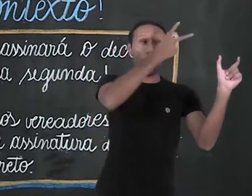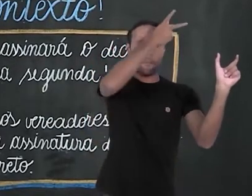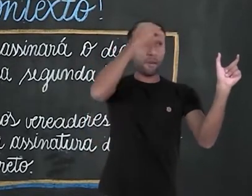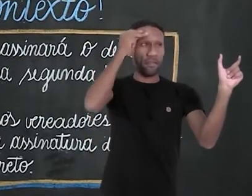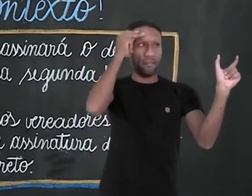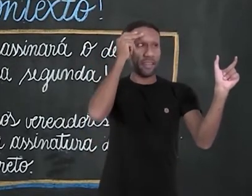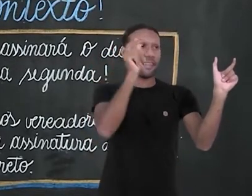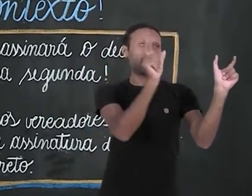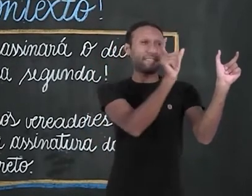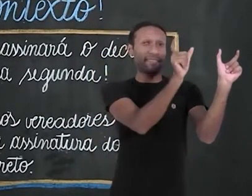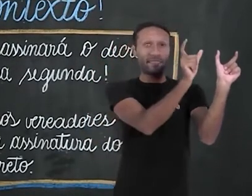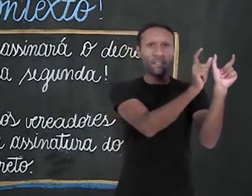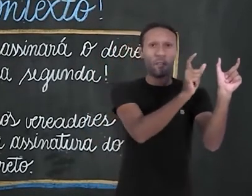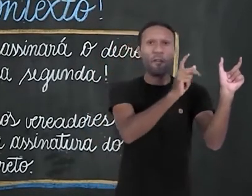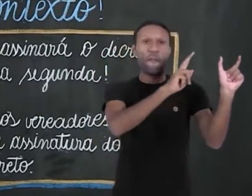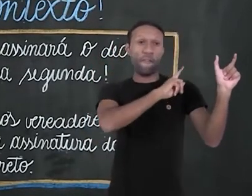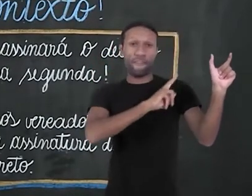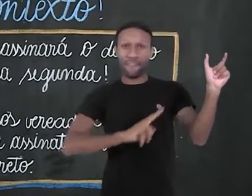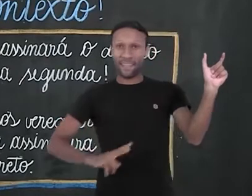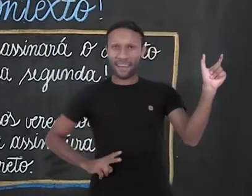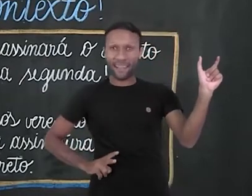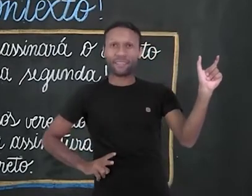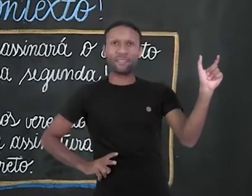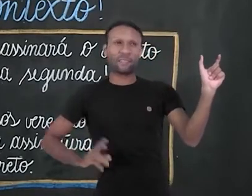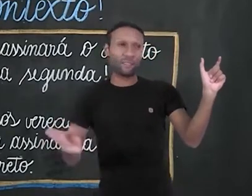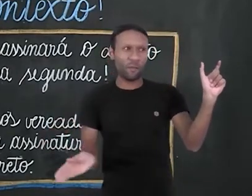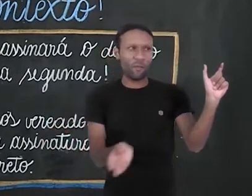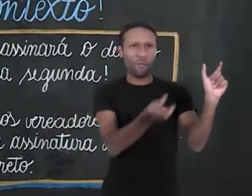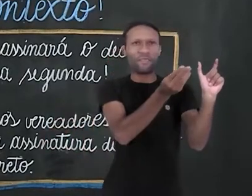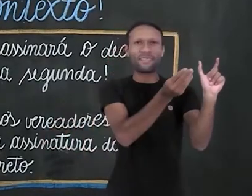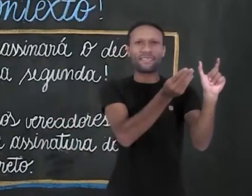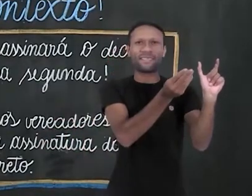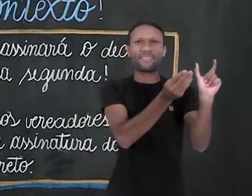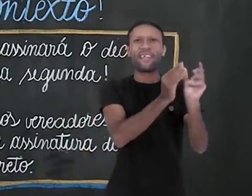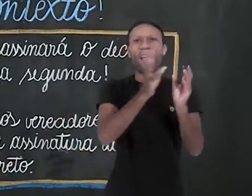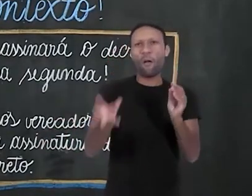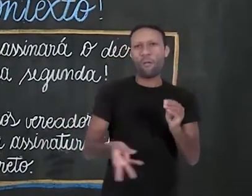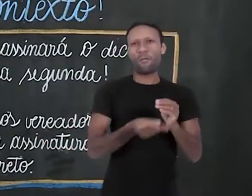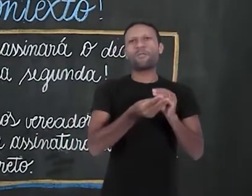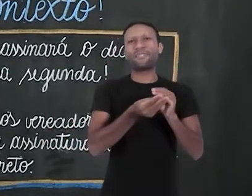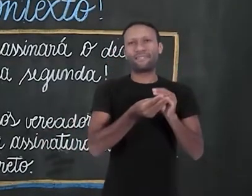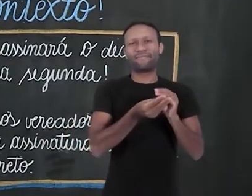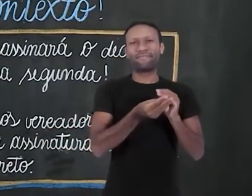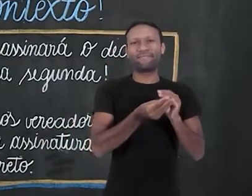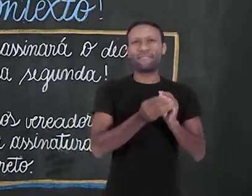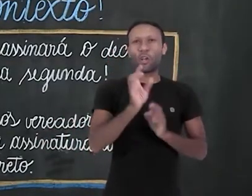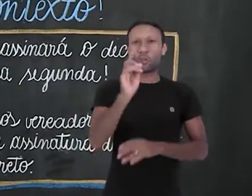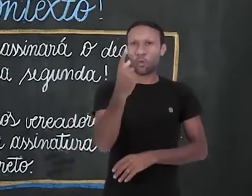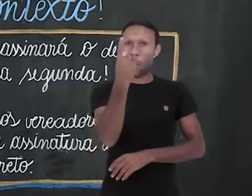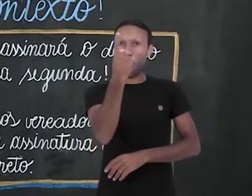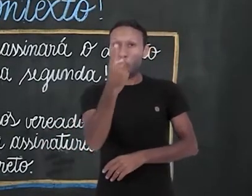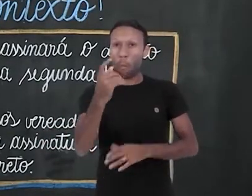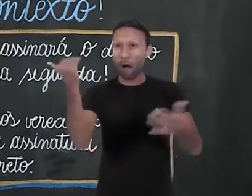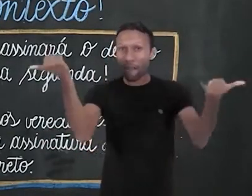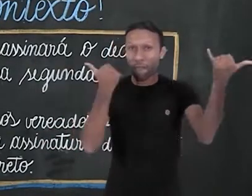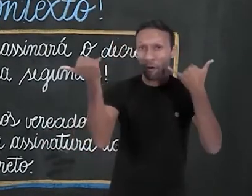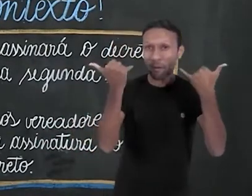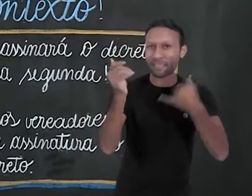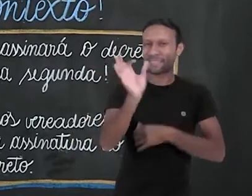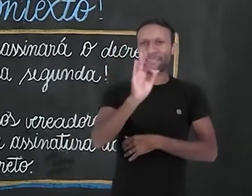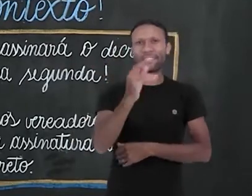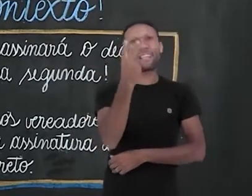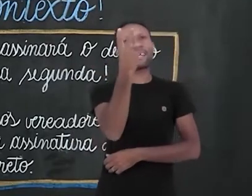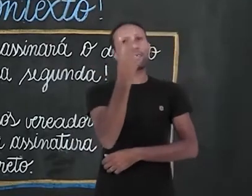vereadores se reunirão para a assinatura do decreto. Não é mais agora apenas uma informação importante. São duas.